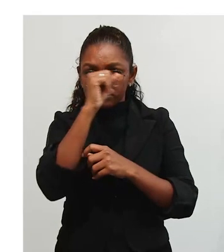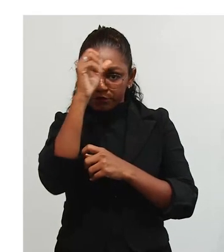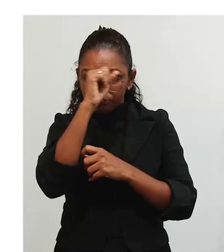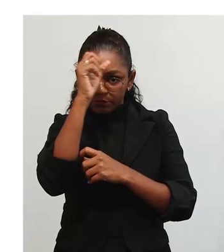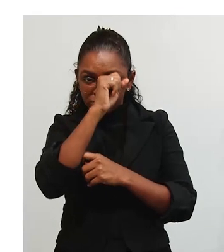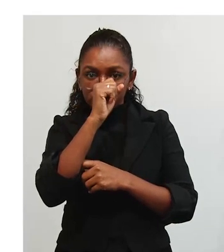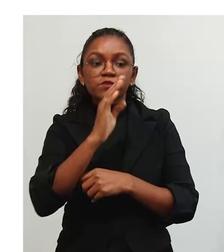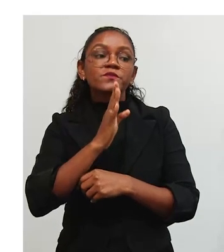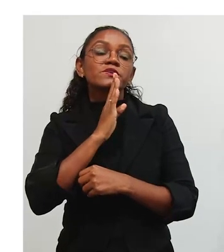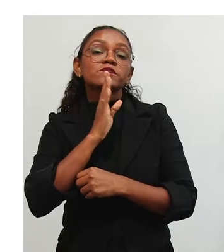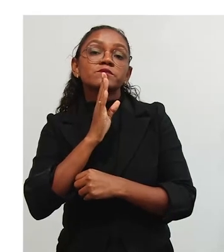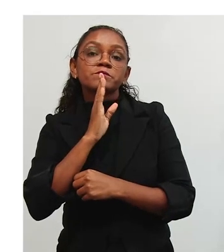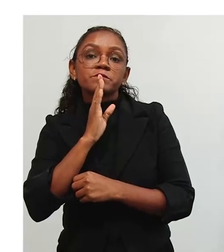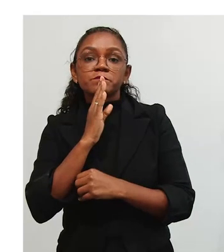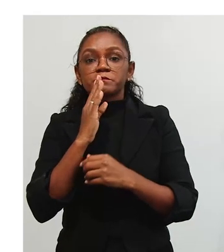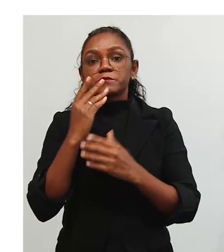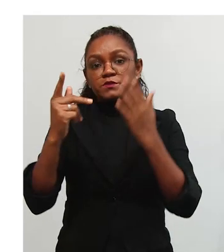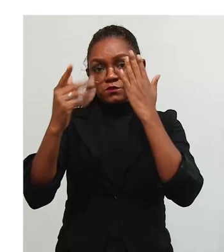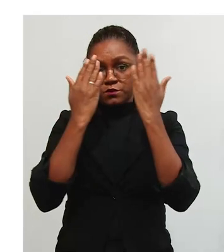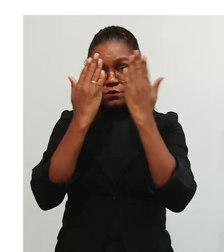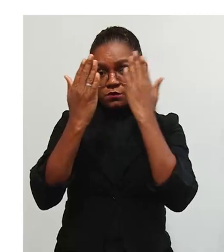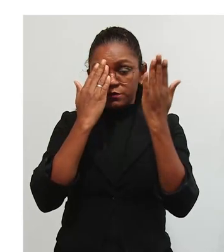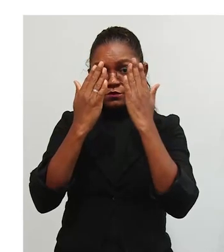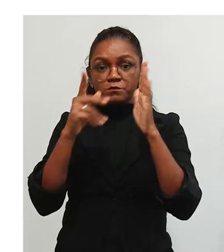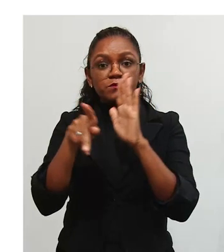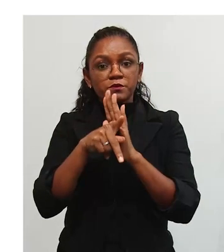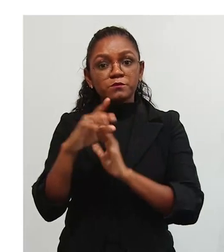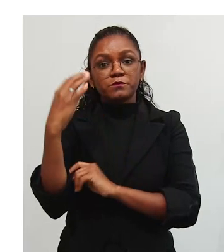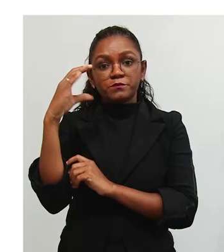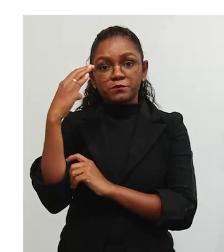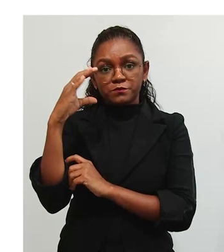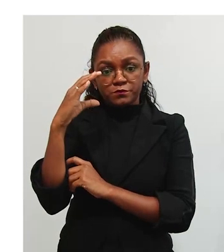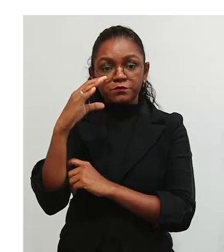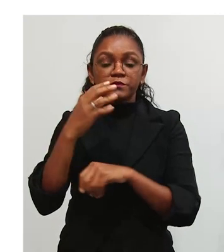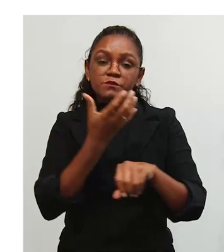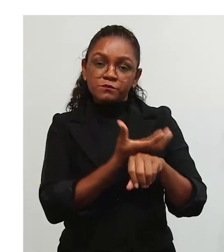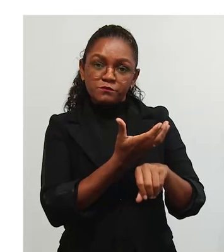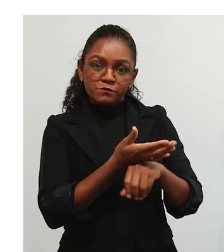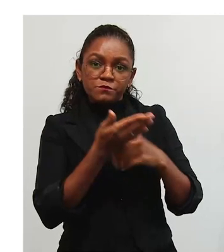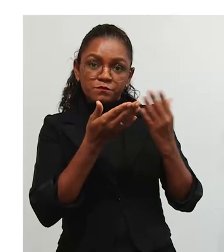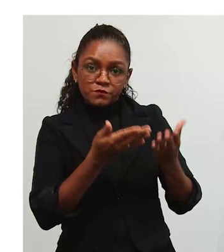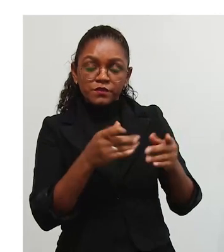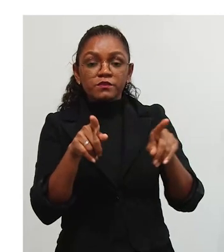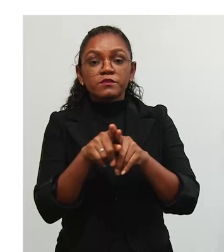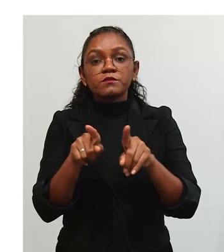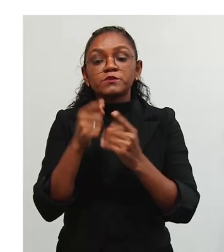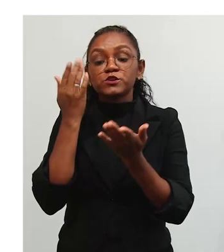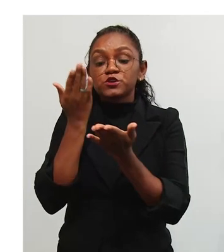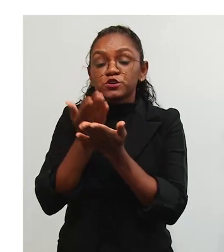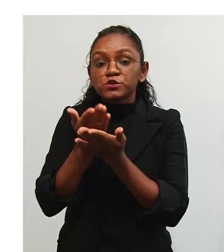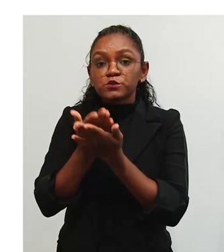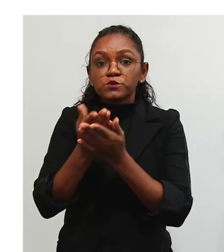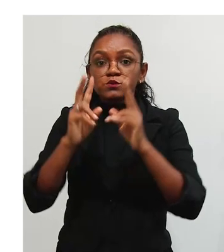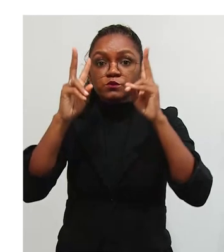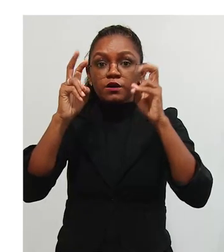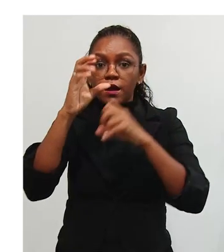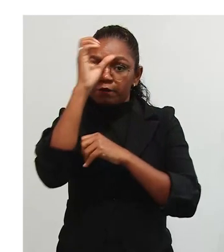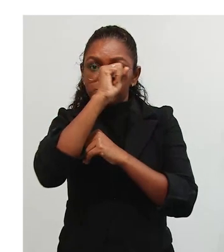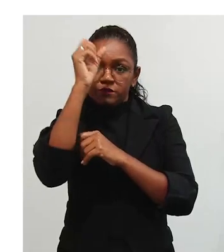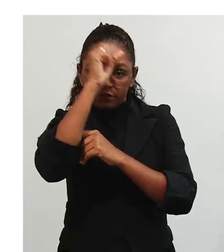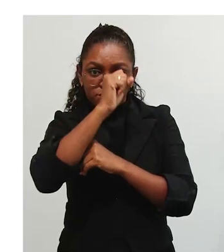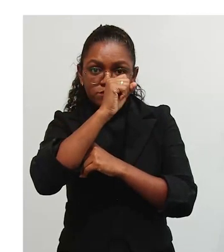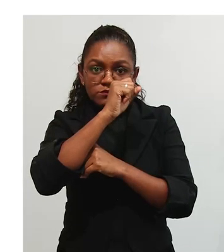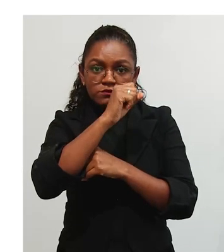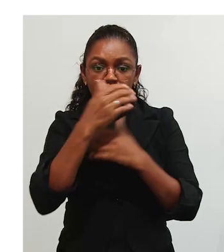partir de todo o conhecimento psicológico que essa ciência nos traz. E, principalmente, a partir dos estudos